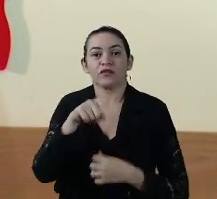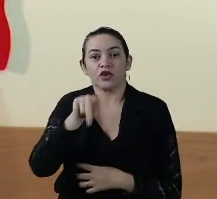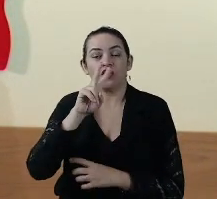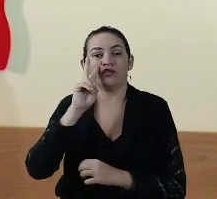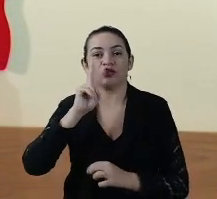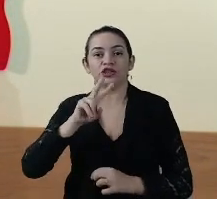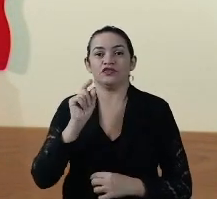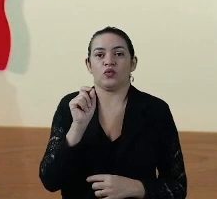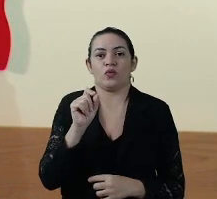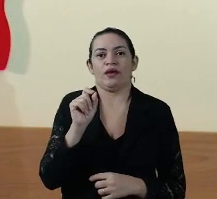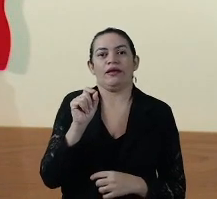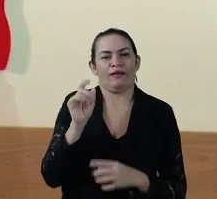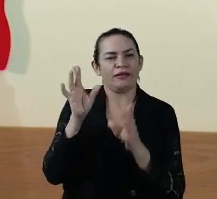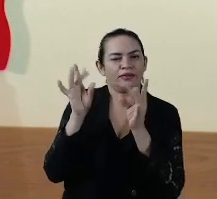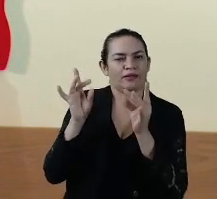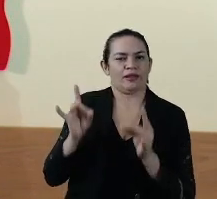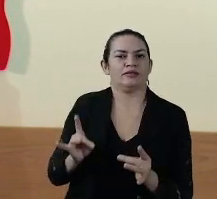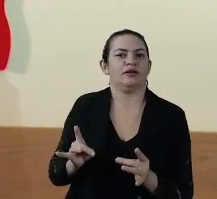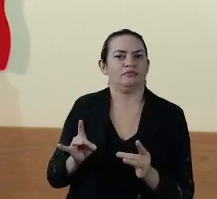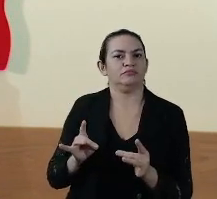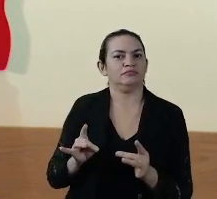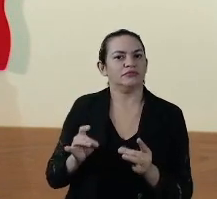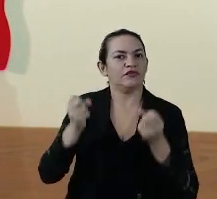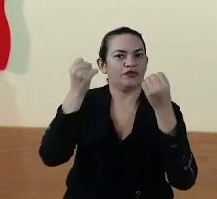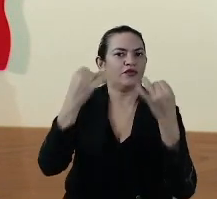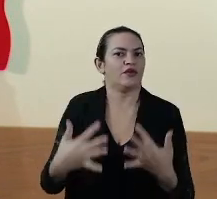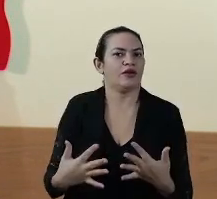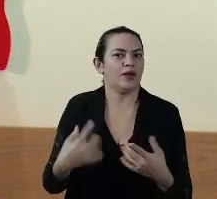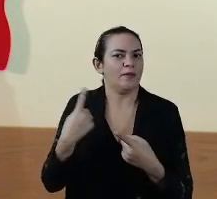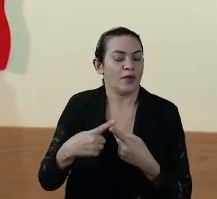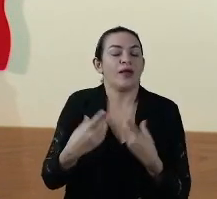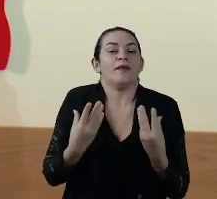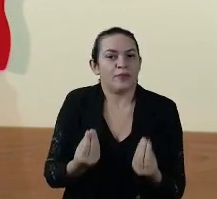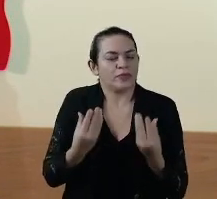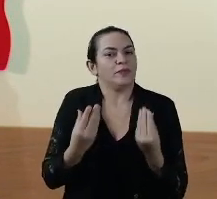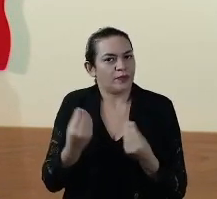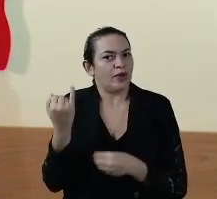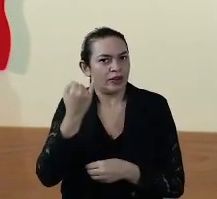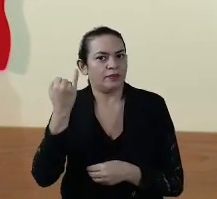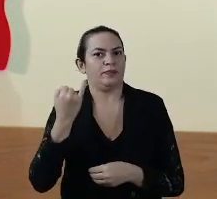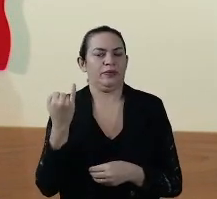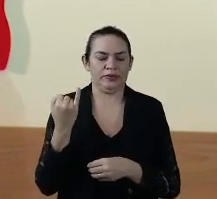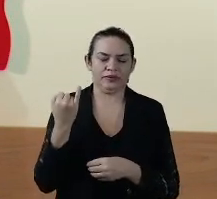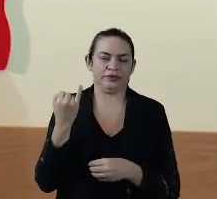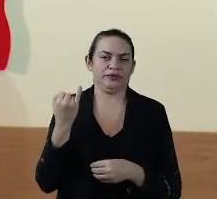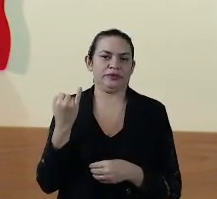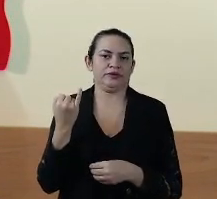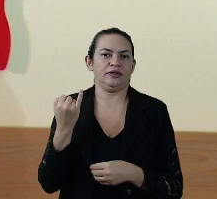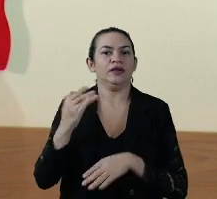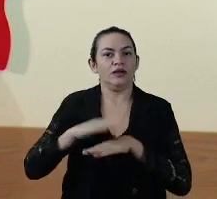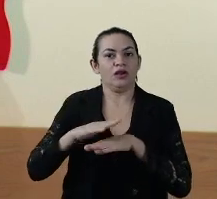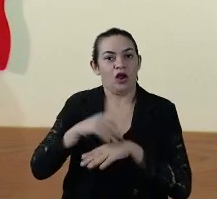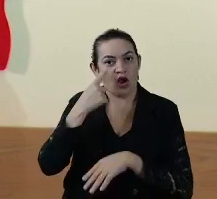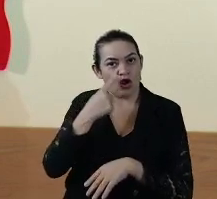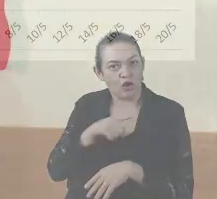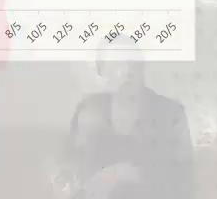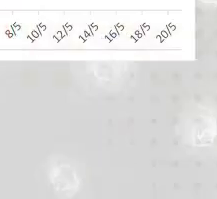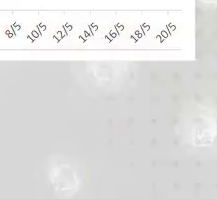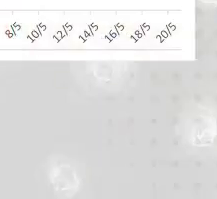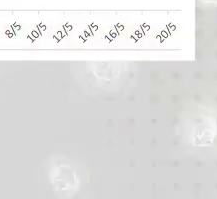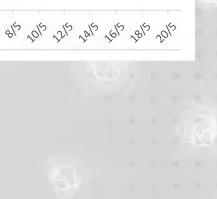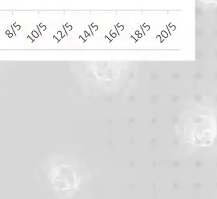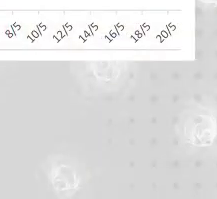Vejam, contudo, um detalhe que faço questão de mencionar, porque ele é muito, muito importante. Do lado de lá,